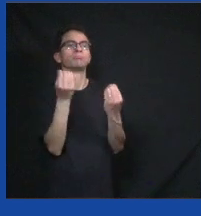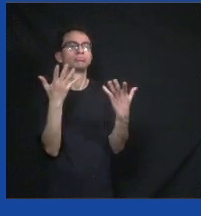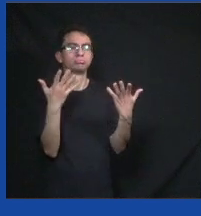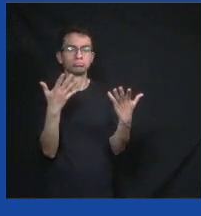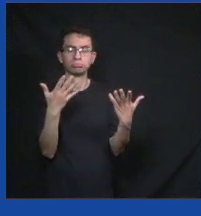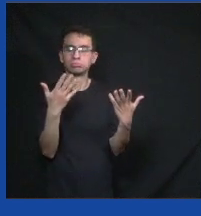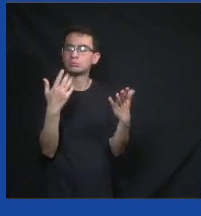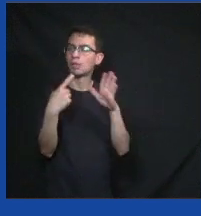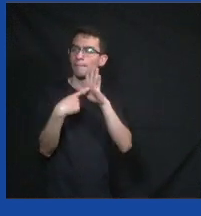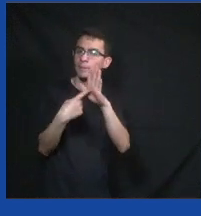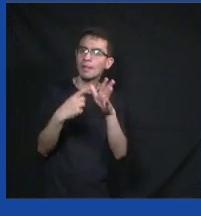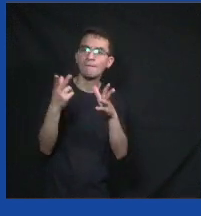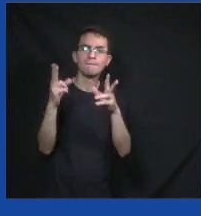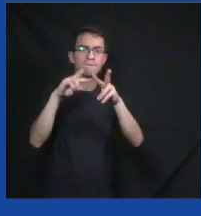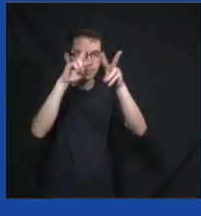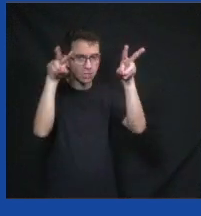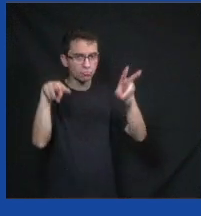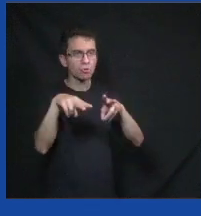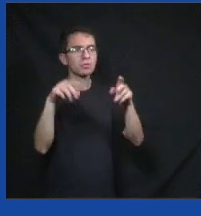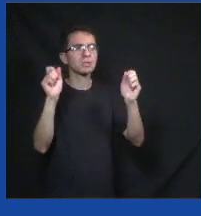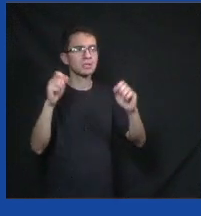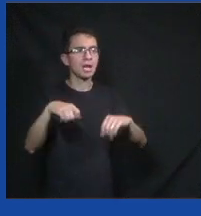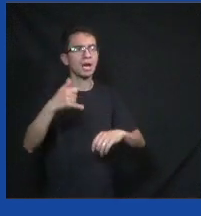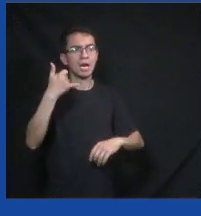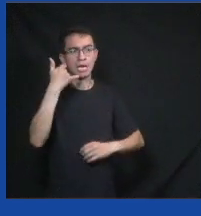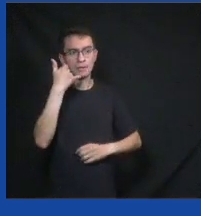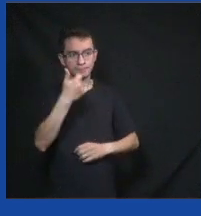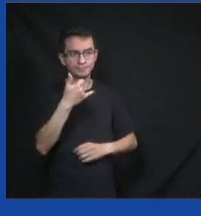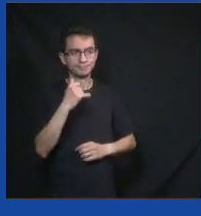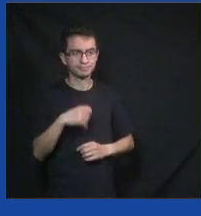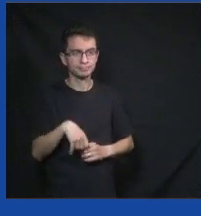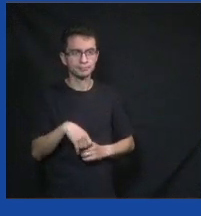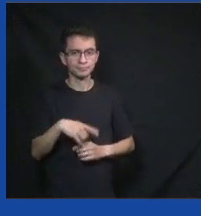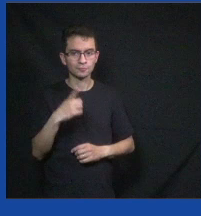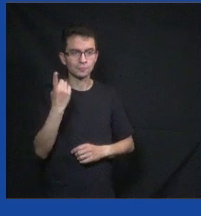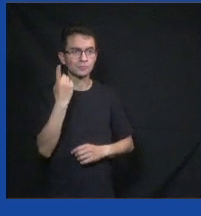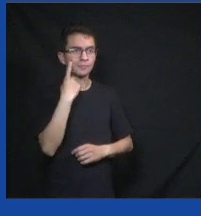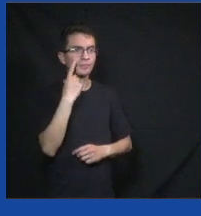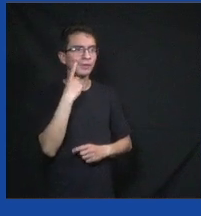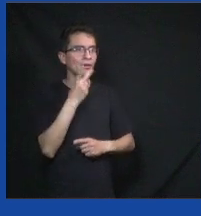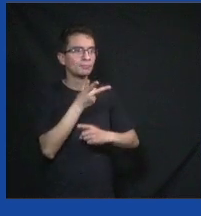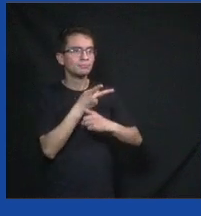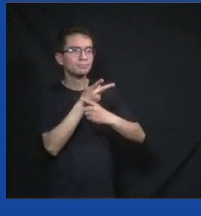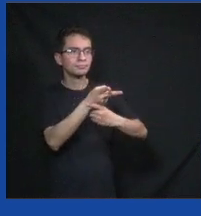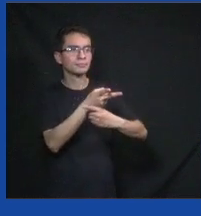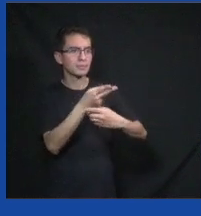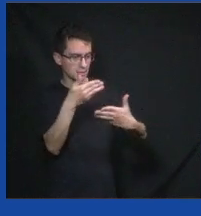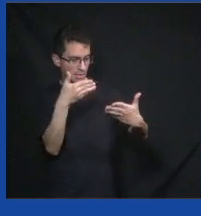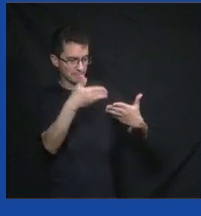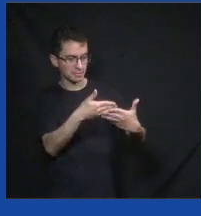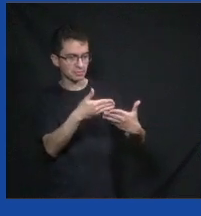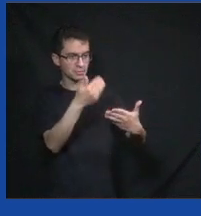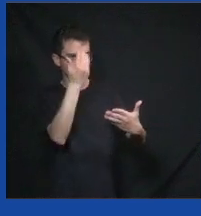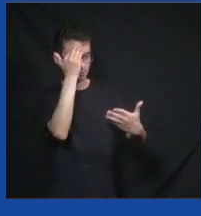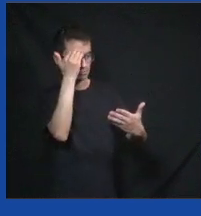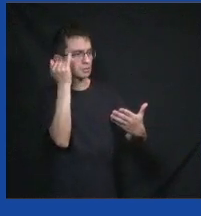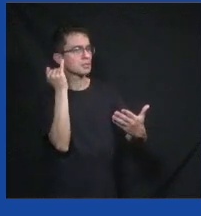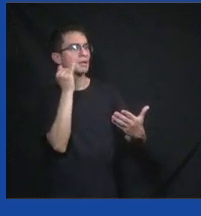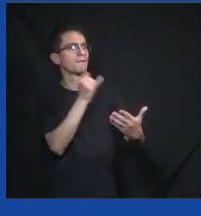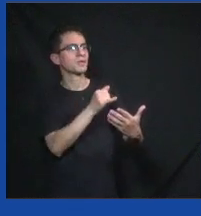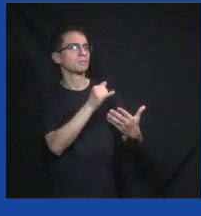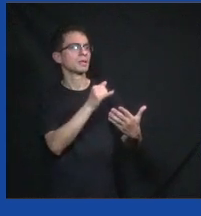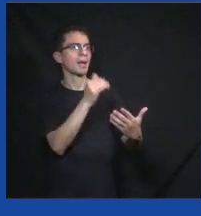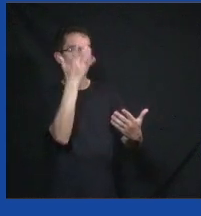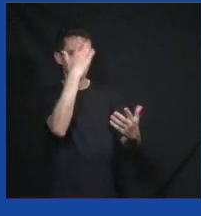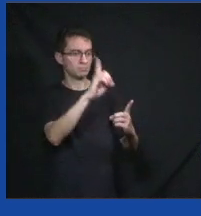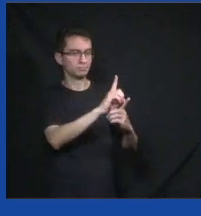o cidadão? Quando recebe uma informação dessa de telefone, a gente joga na rede, procura a pessoa mais próxima, ela vai lá e ela é premiada. A gente mostra um